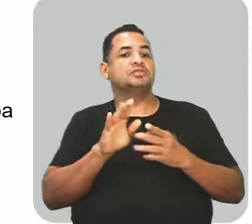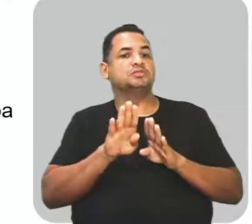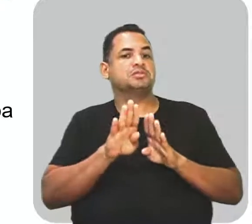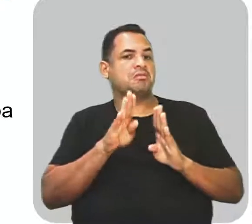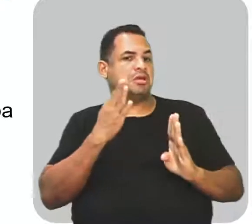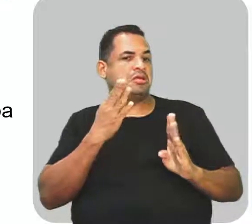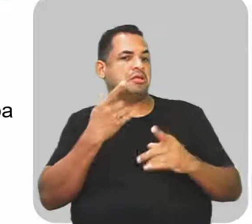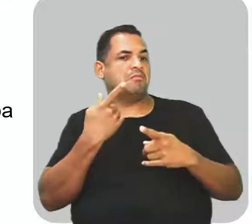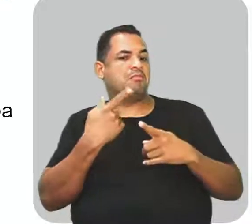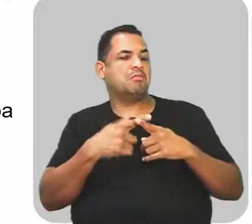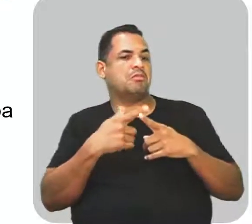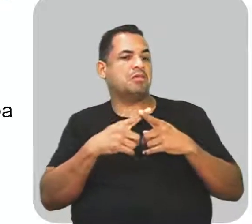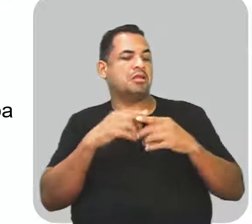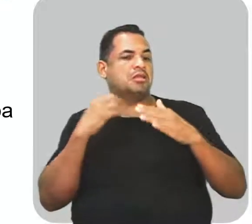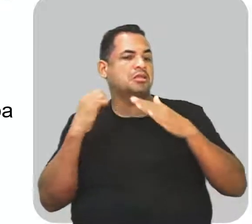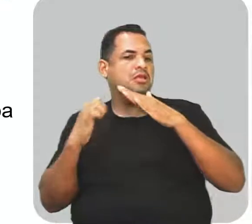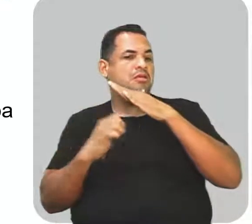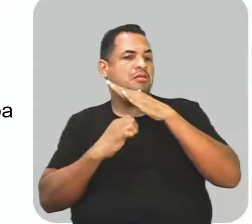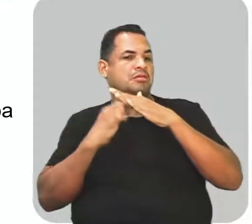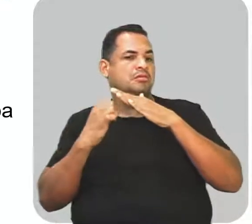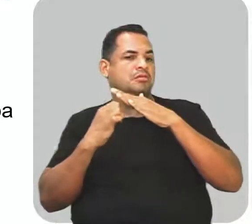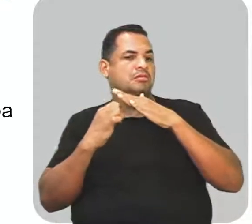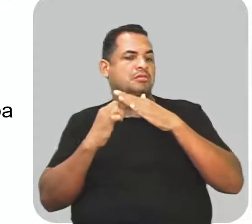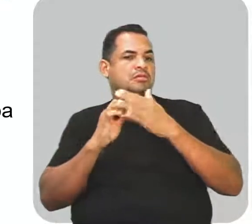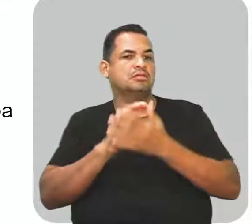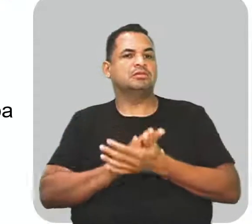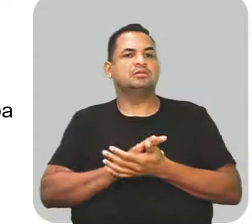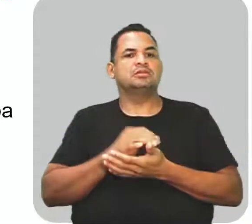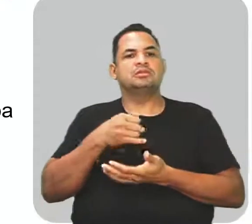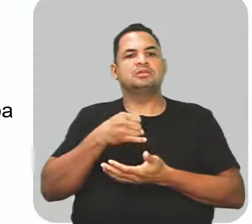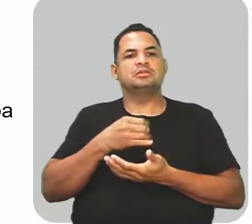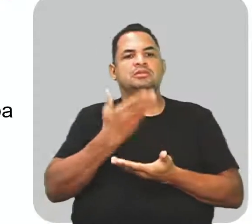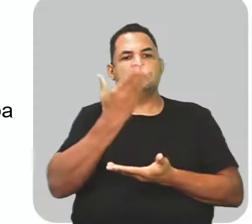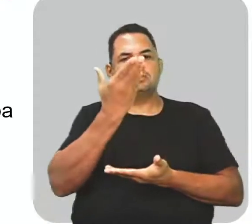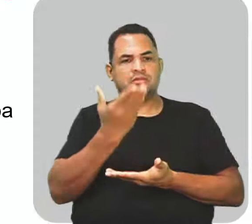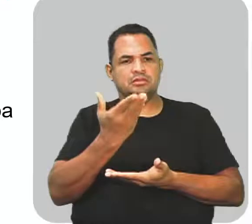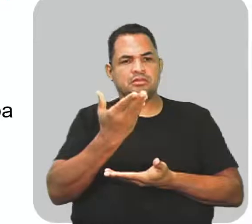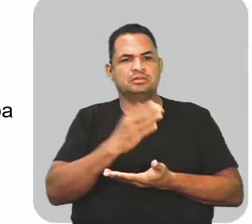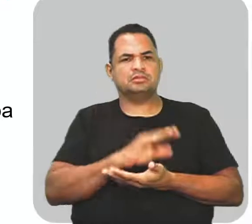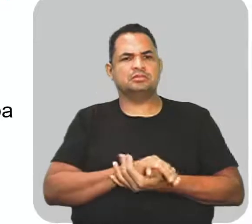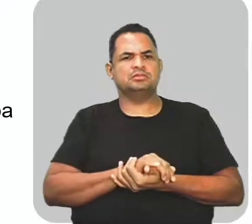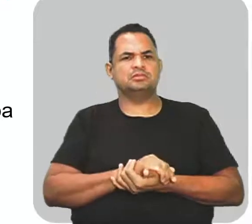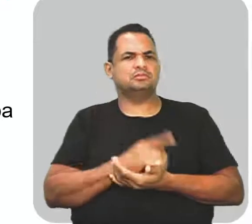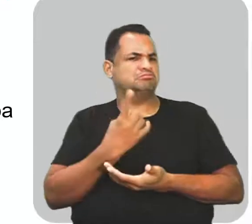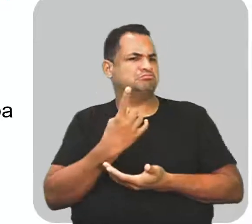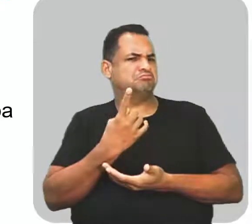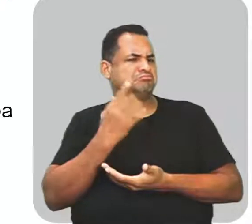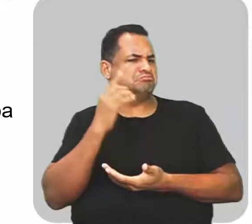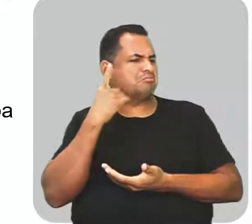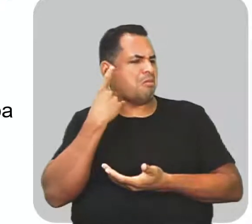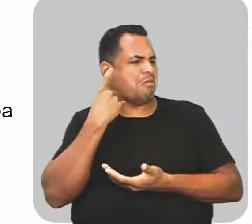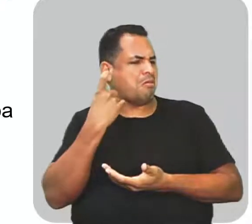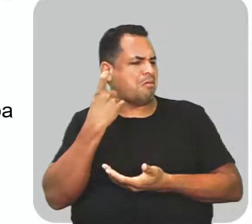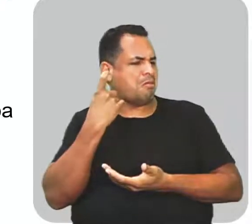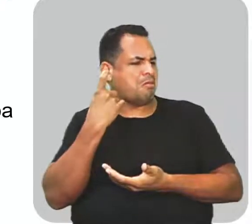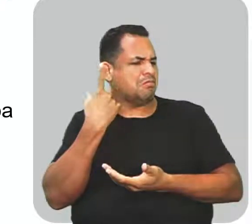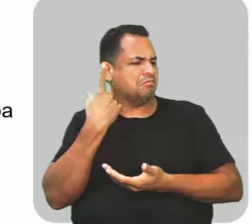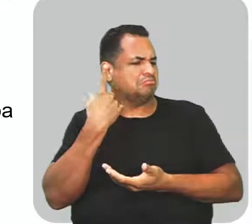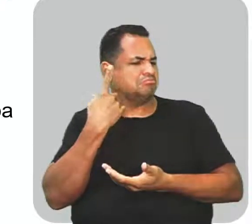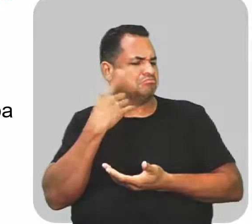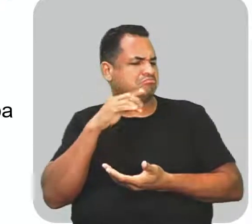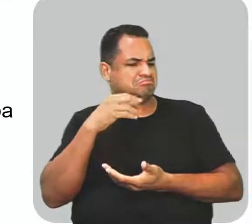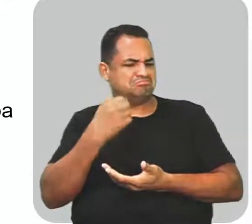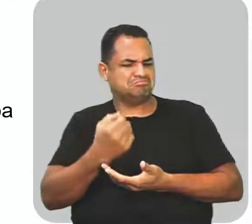firma. Se ainda estamos abertos, soa meio estranho essa conjugação aí,